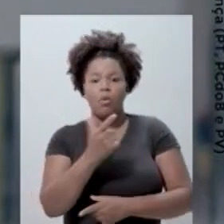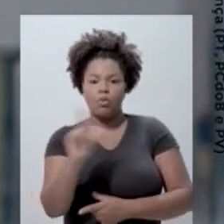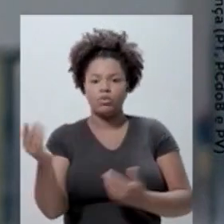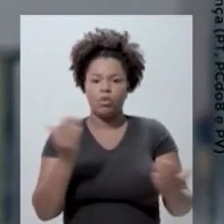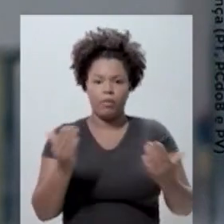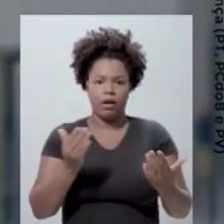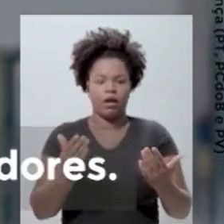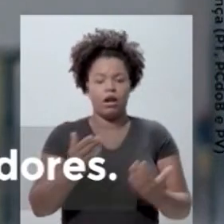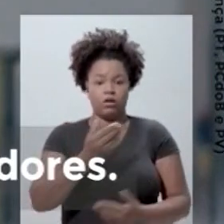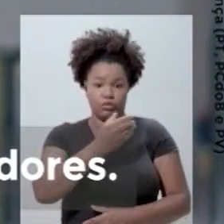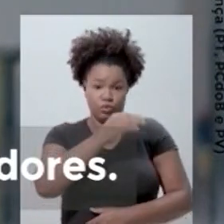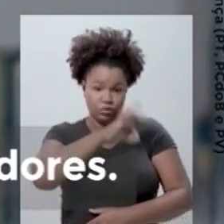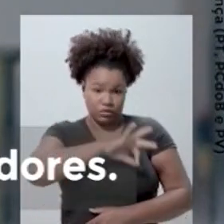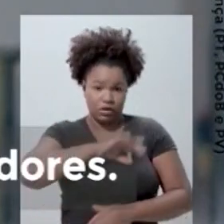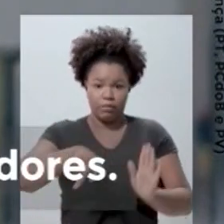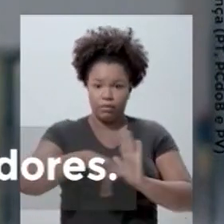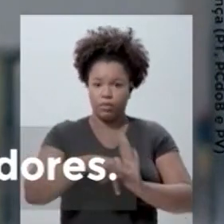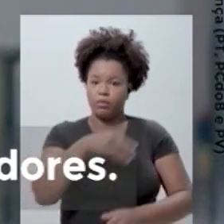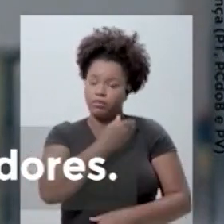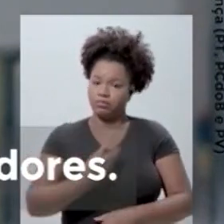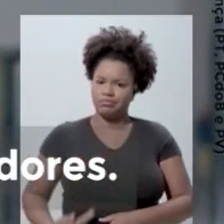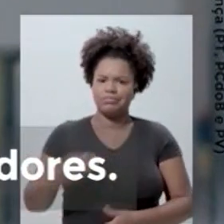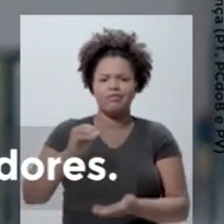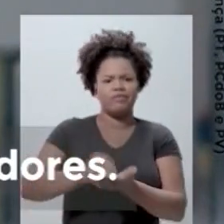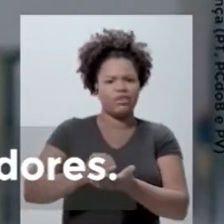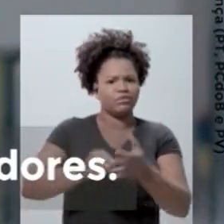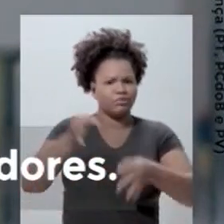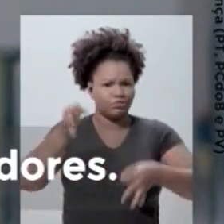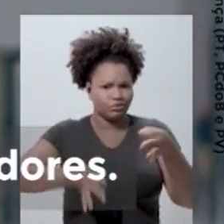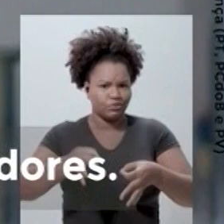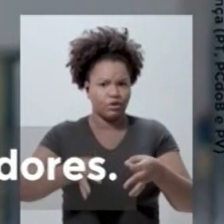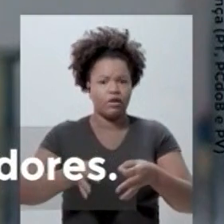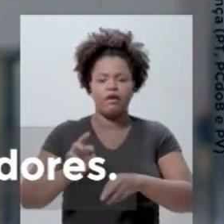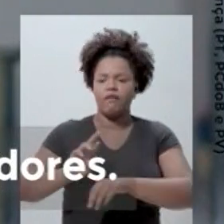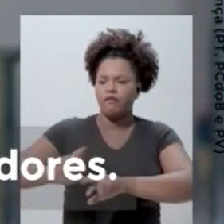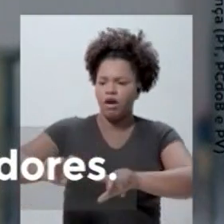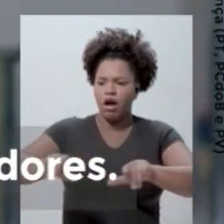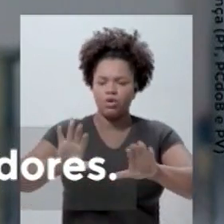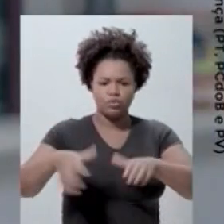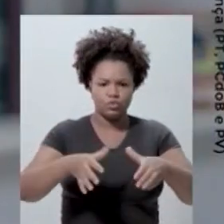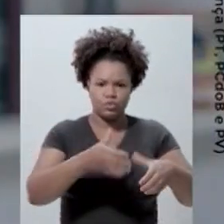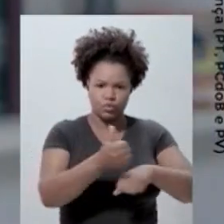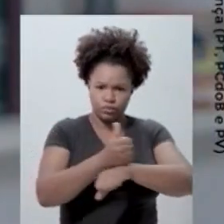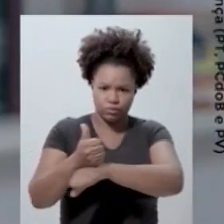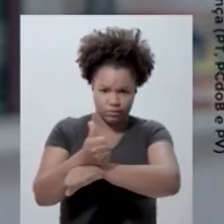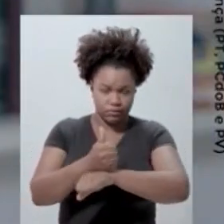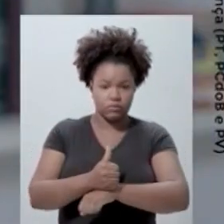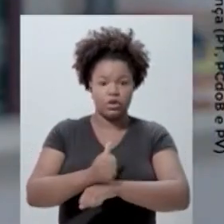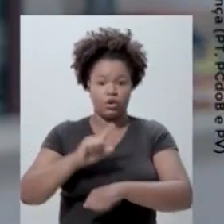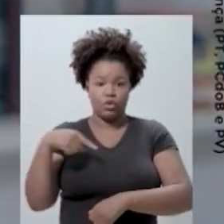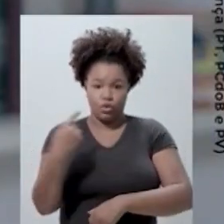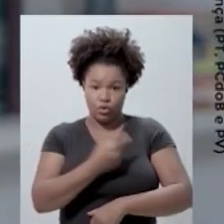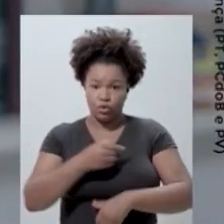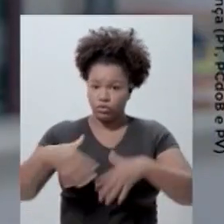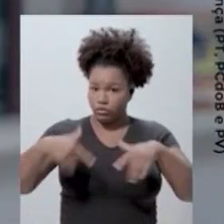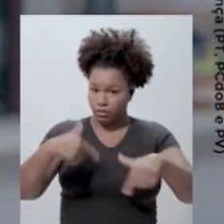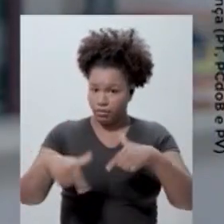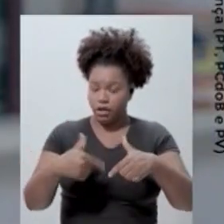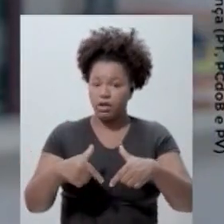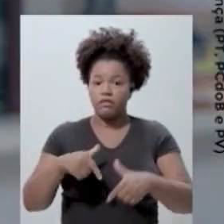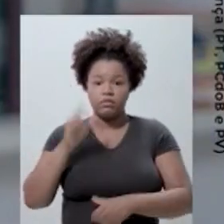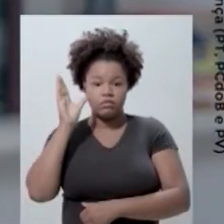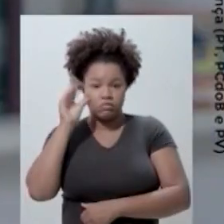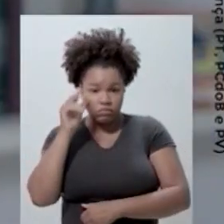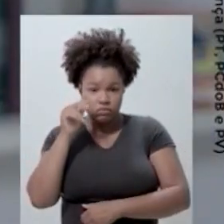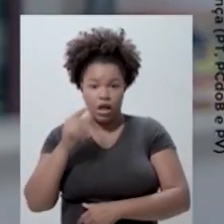governador. Aí moram as injustiças, contra várias categorias e servidores. Em nossas ações, observaremos a